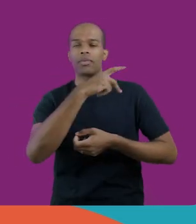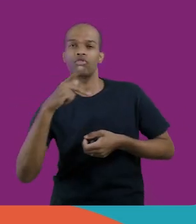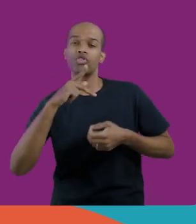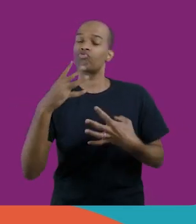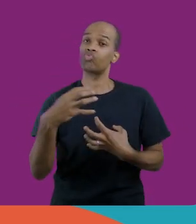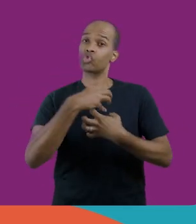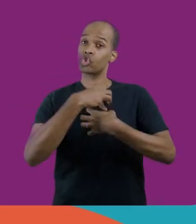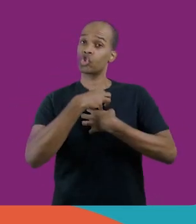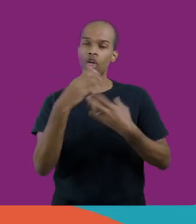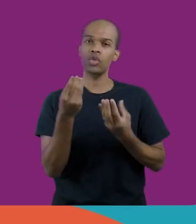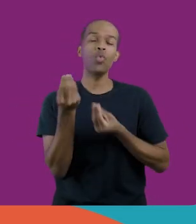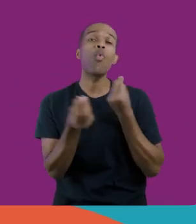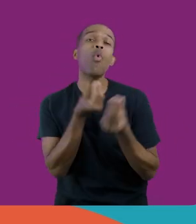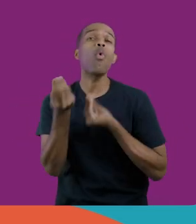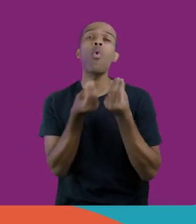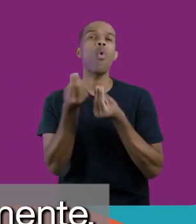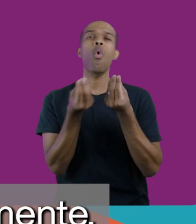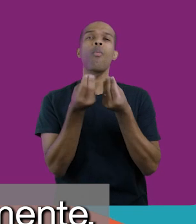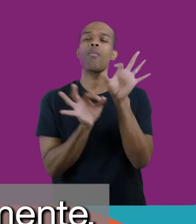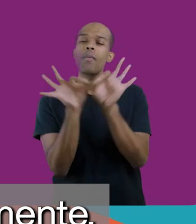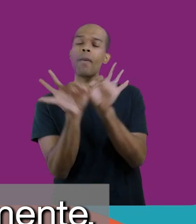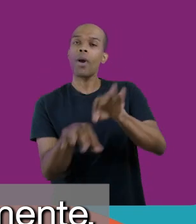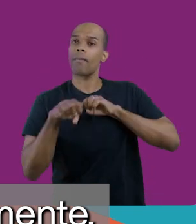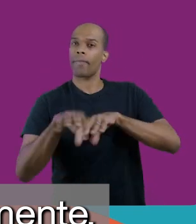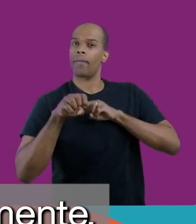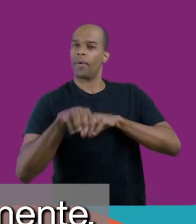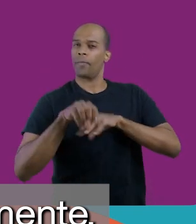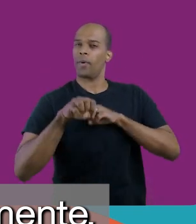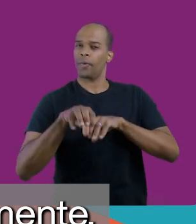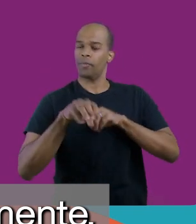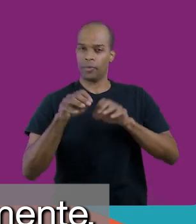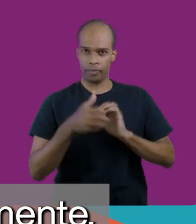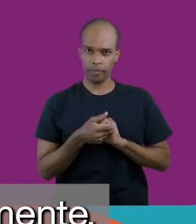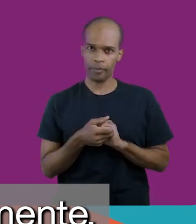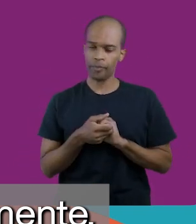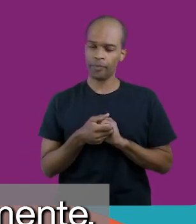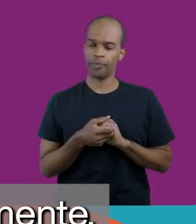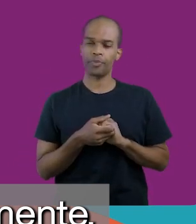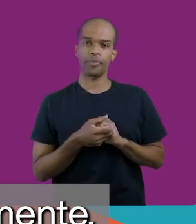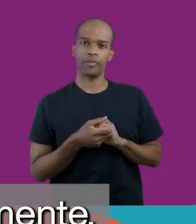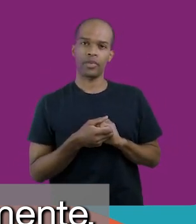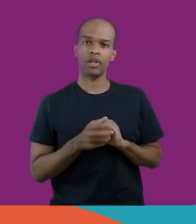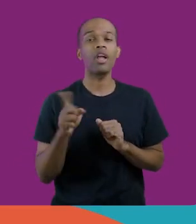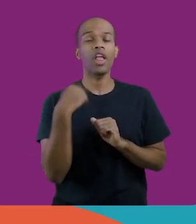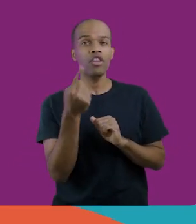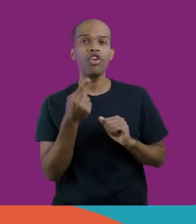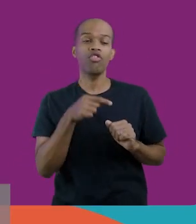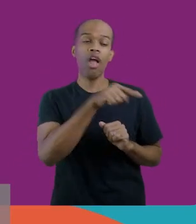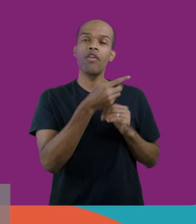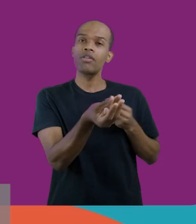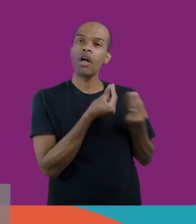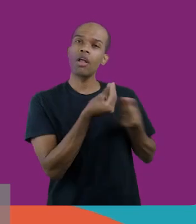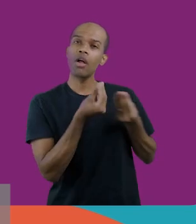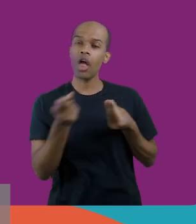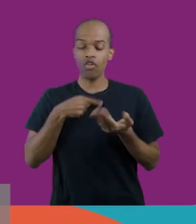formas de como a gente poder ministrar as aulas de outra forma, virtualmente, e a gente foi, ela